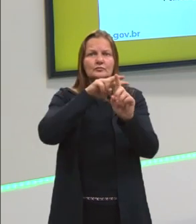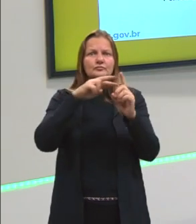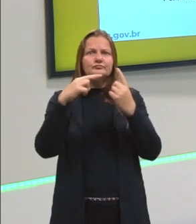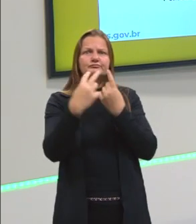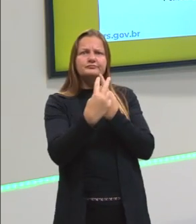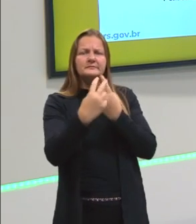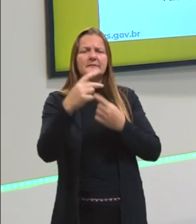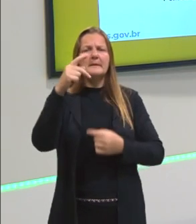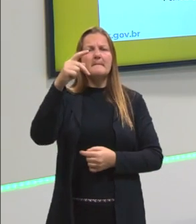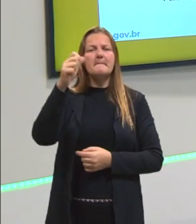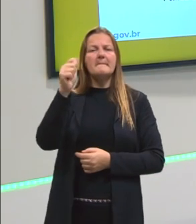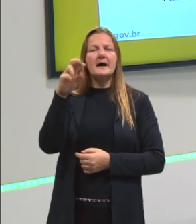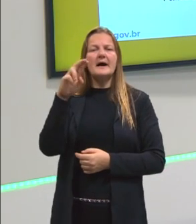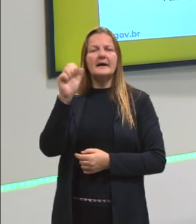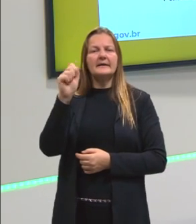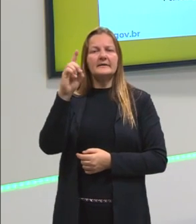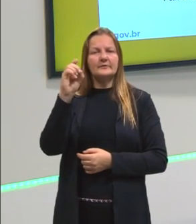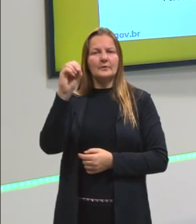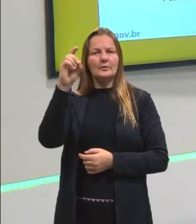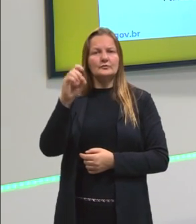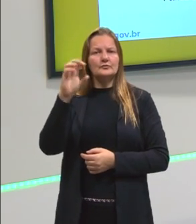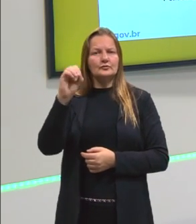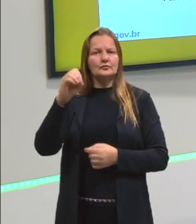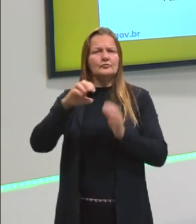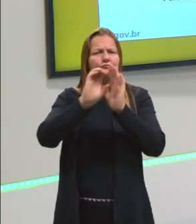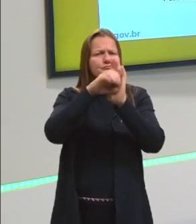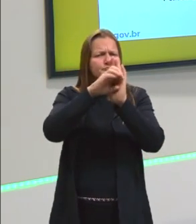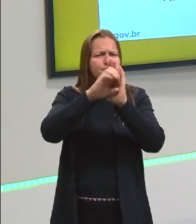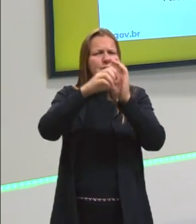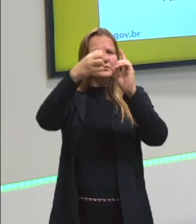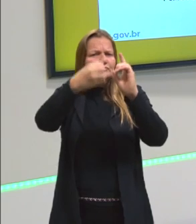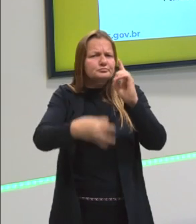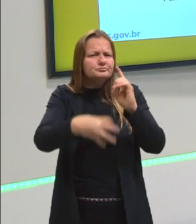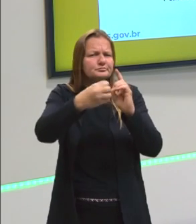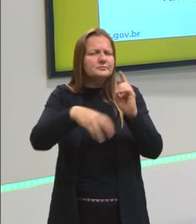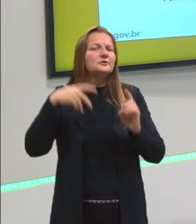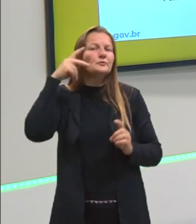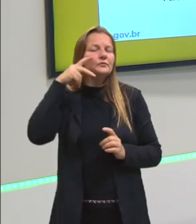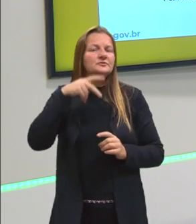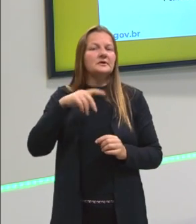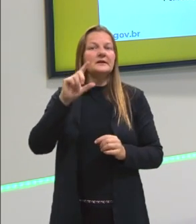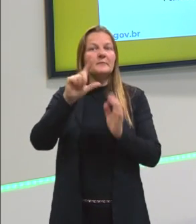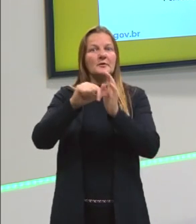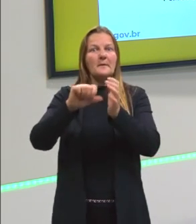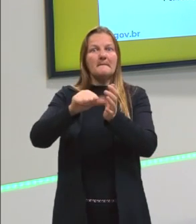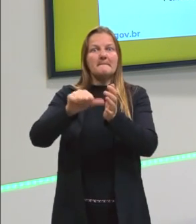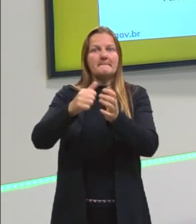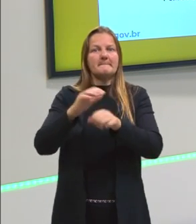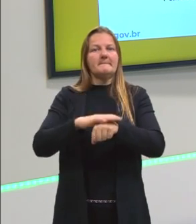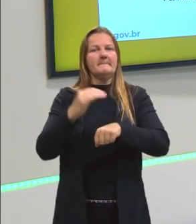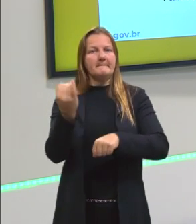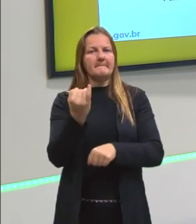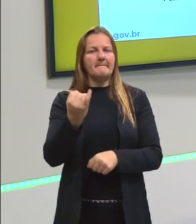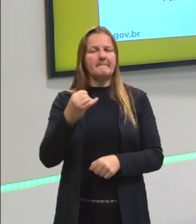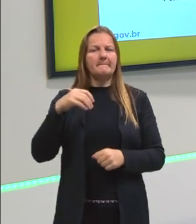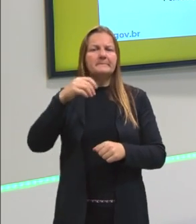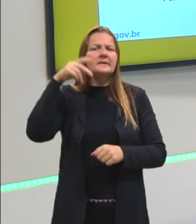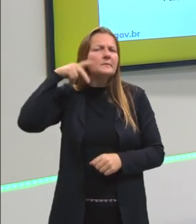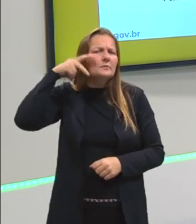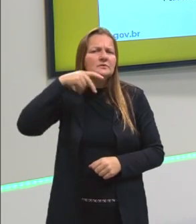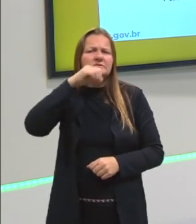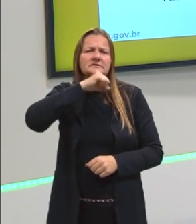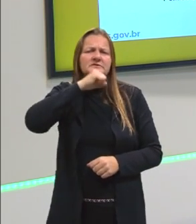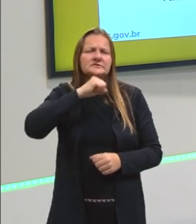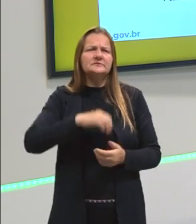definir um pouquinho a questão da política. Vamos fazer umas definições de política antes de nós entrarmos nos principais pensadores que abordam a política antiga. Então olha